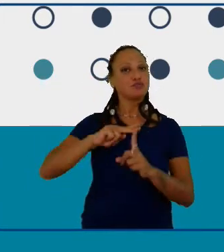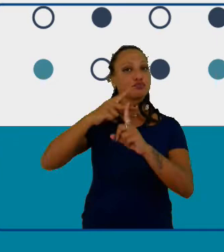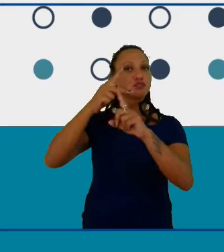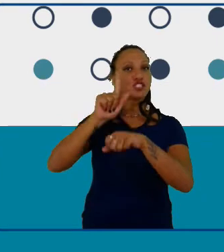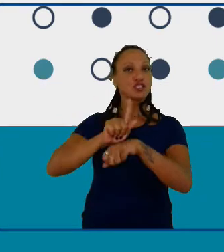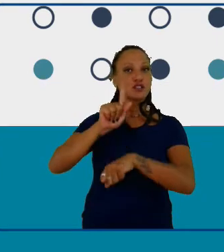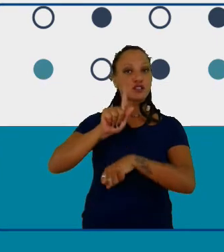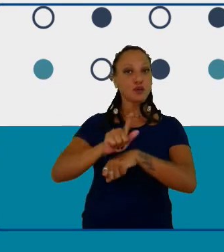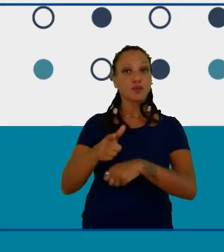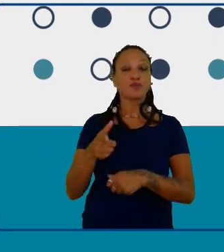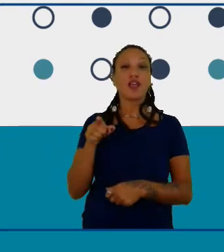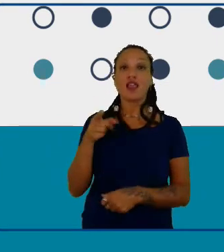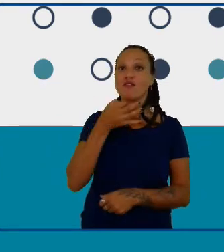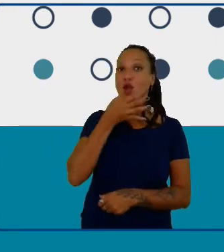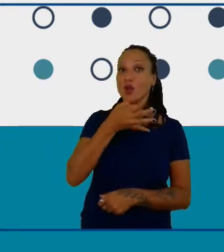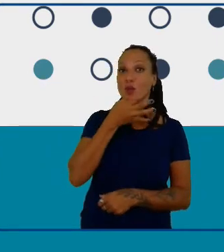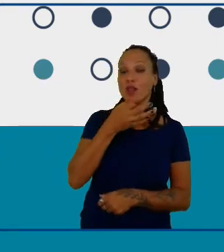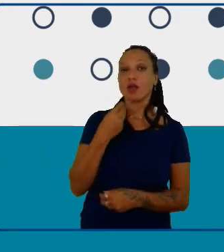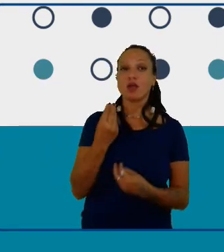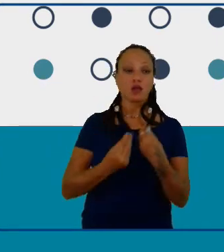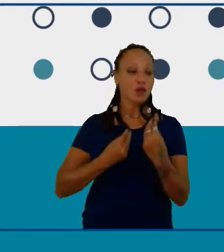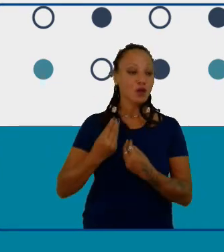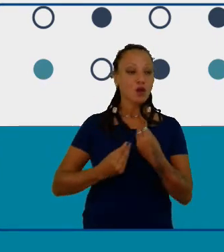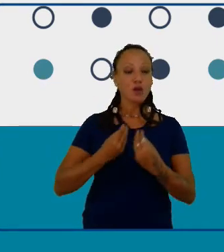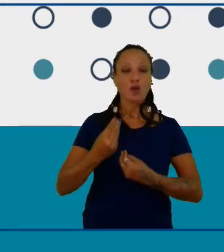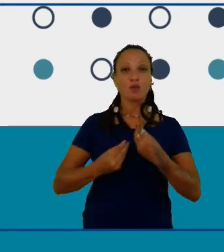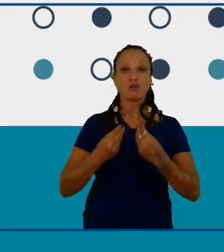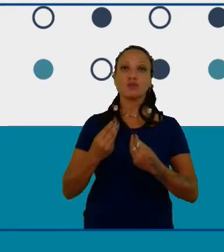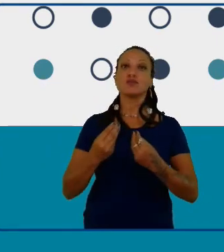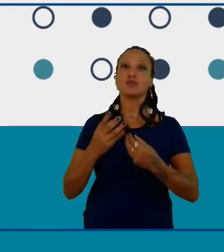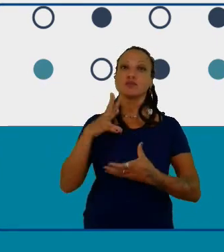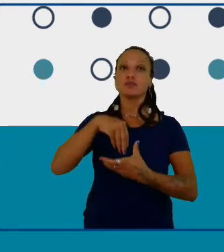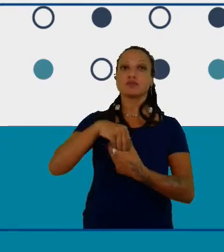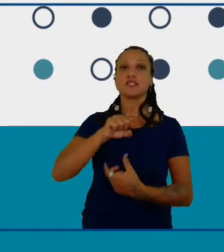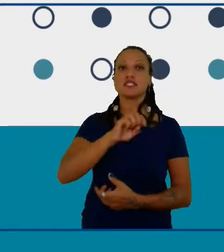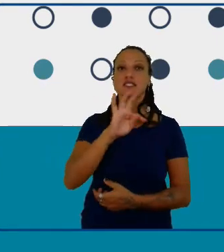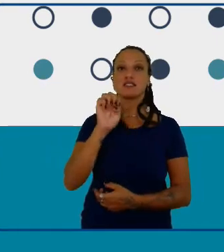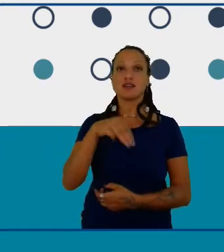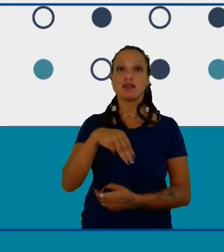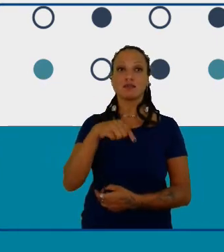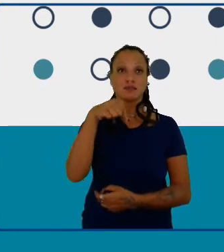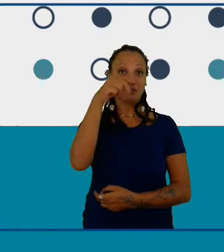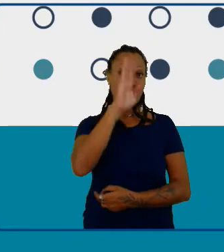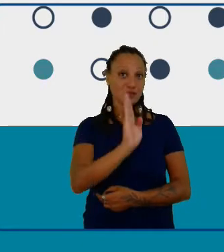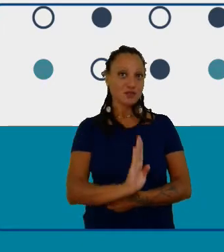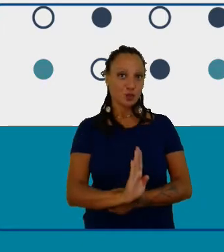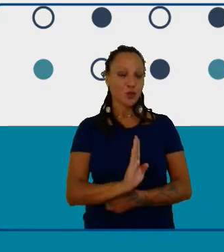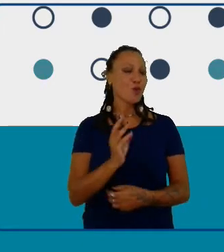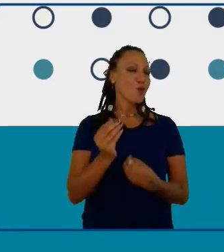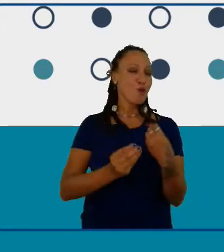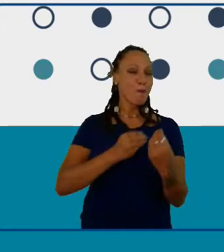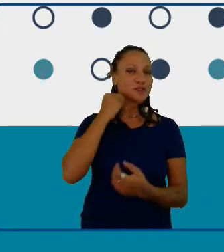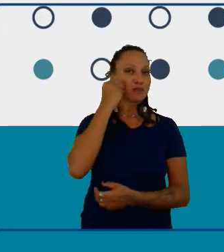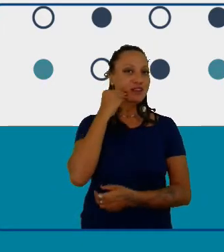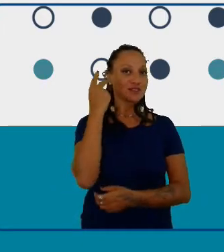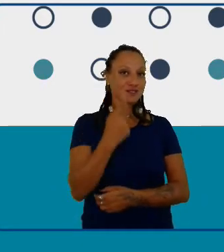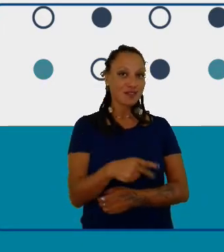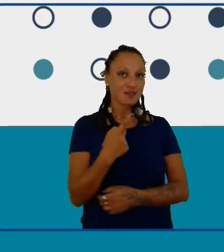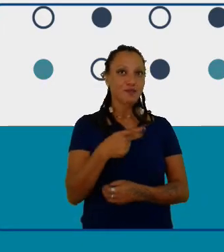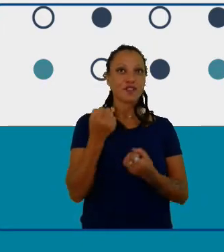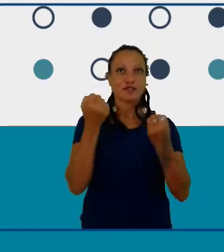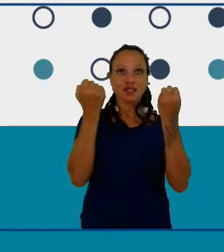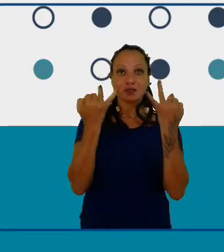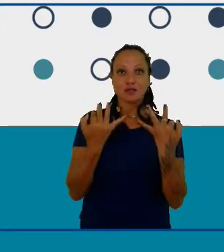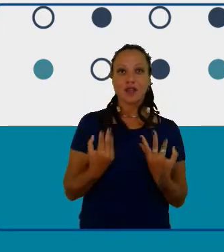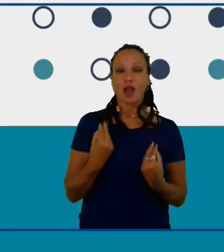gente como tem sido a implementação de STEM Clubs no Brasil contar um pouquinho da experiência dela e comentar o livreto da